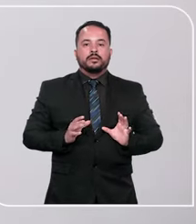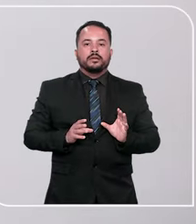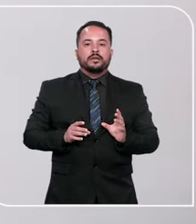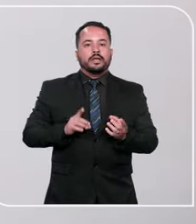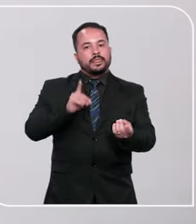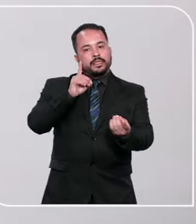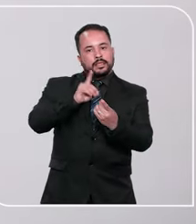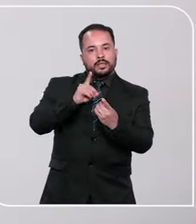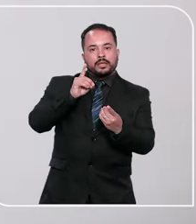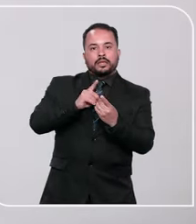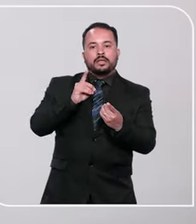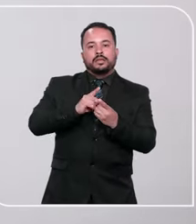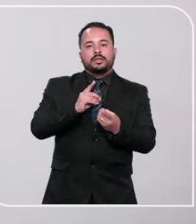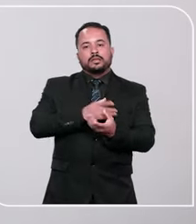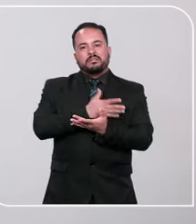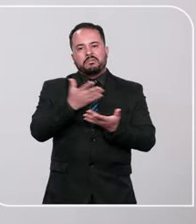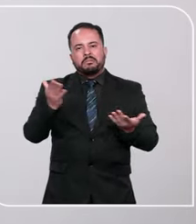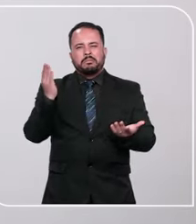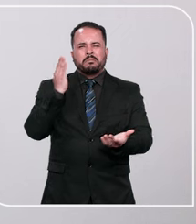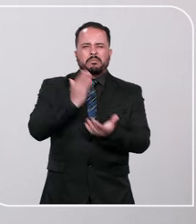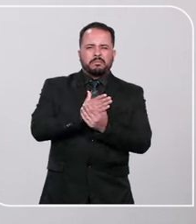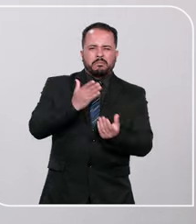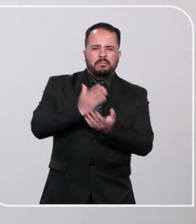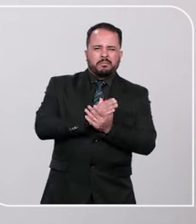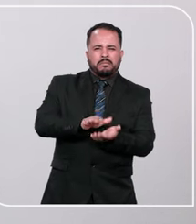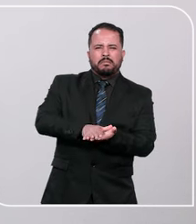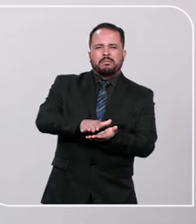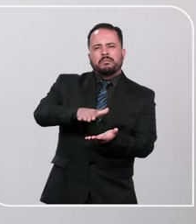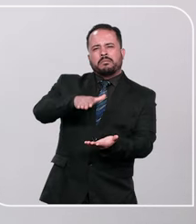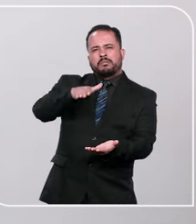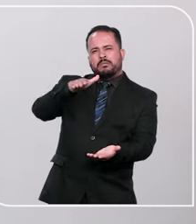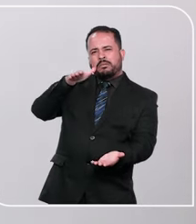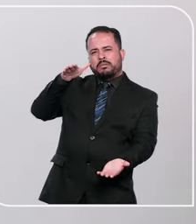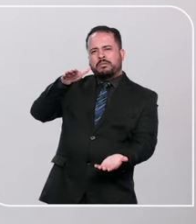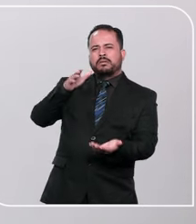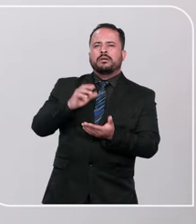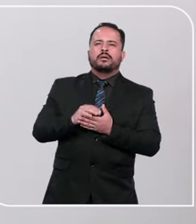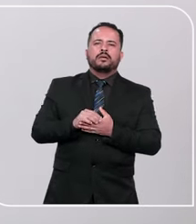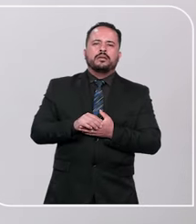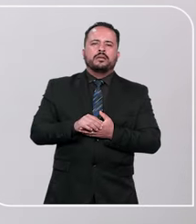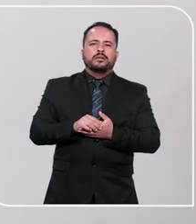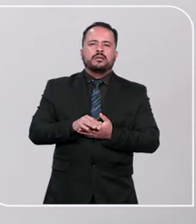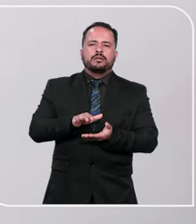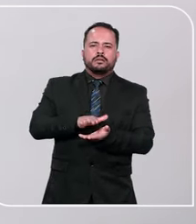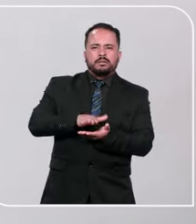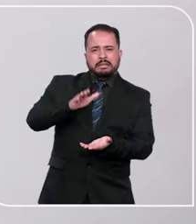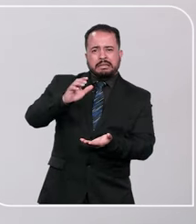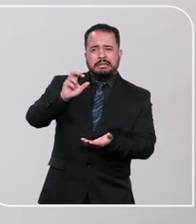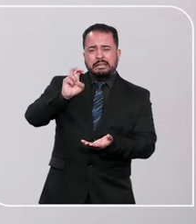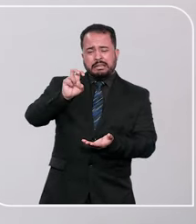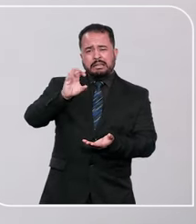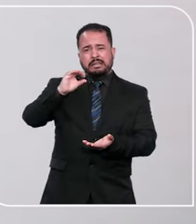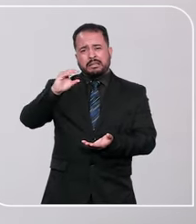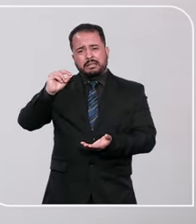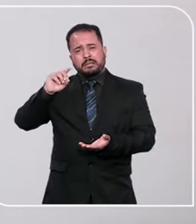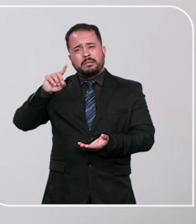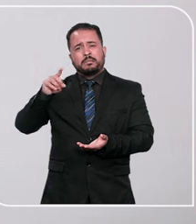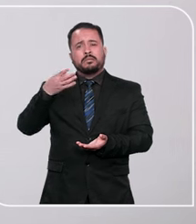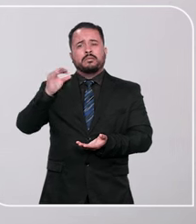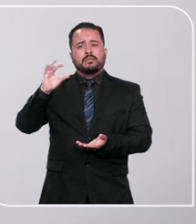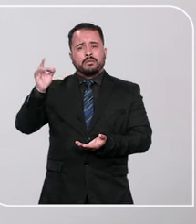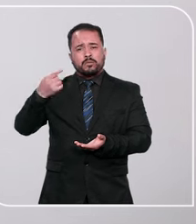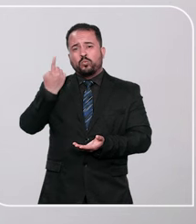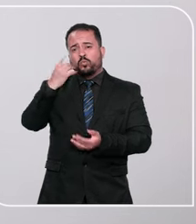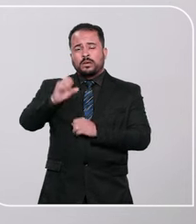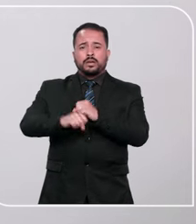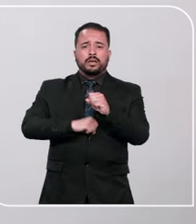atende a essa demanda absurda de processos estamos aí já na casa se aproximando dos